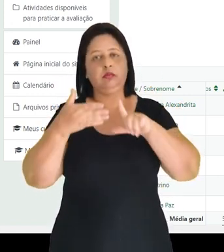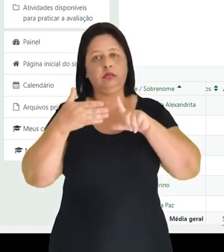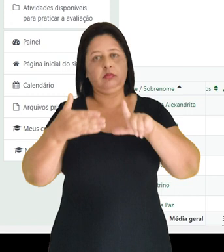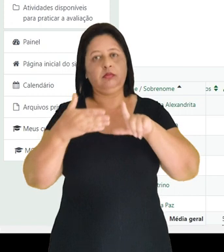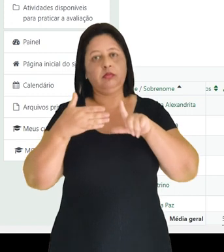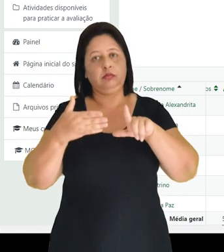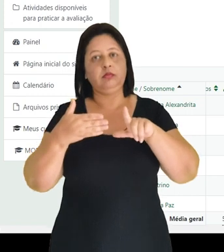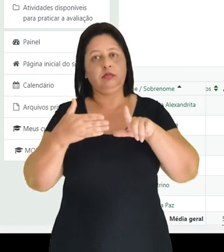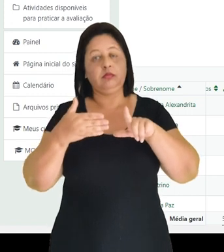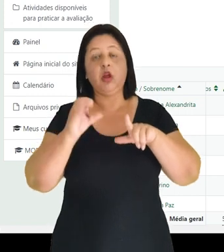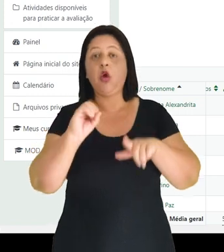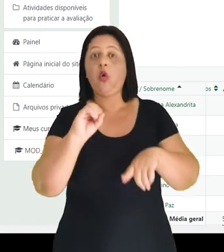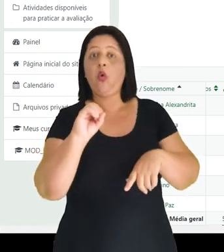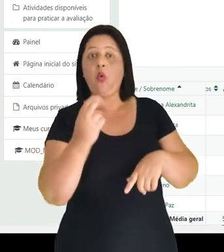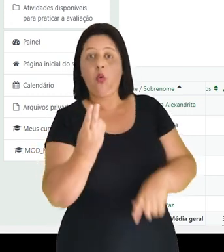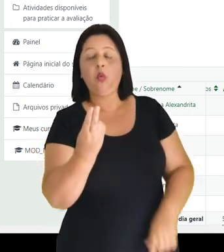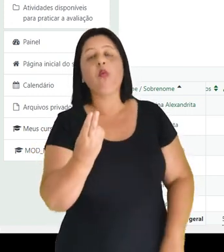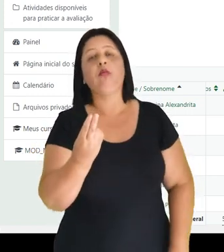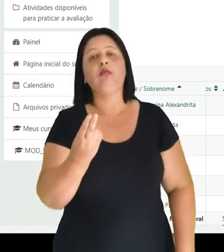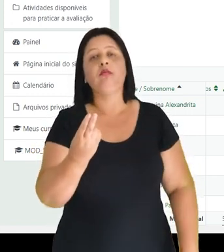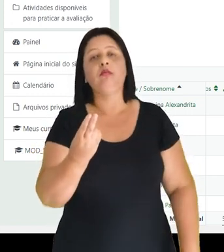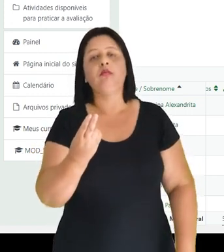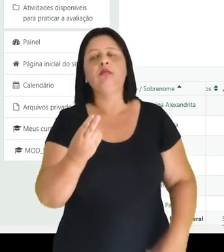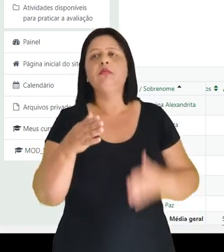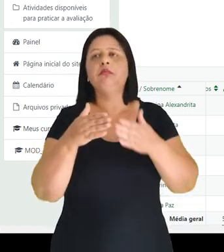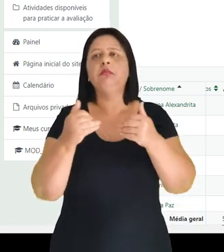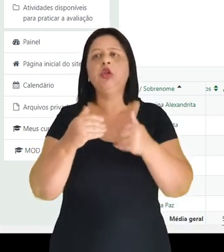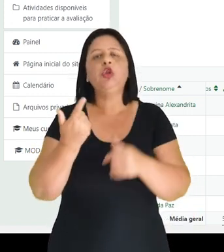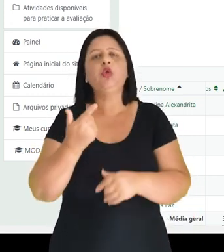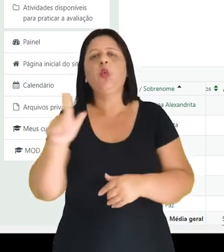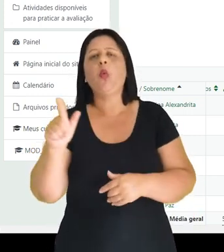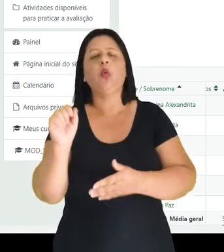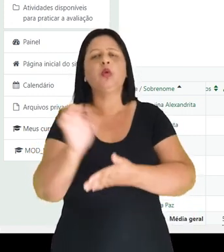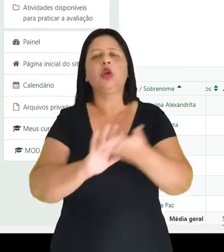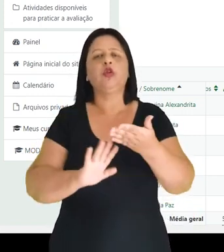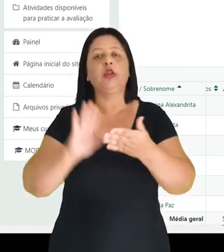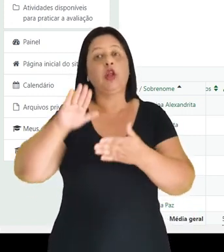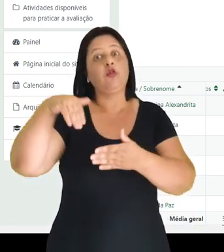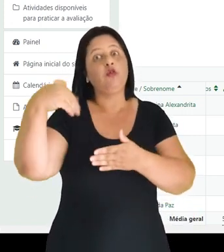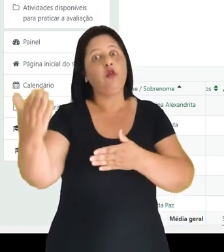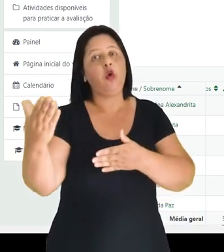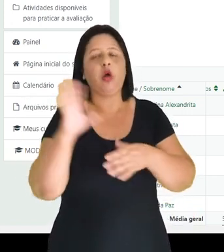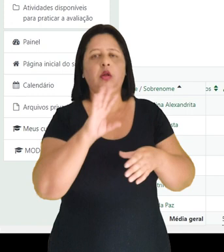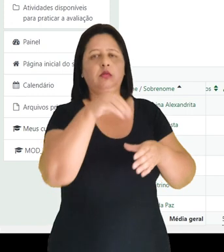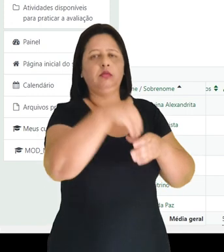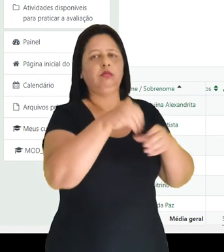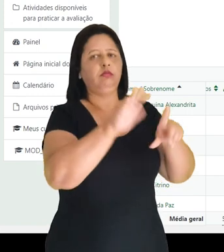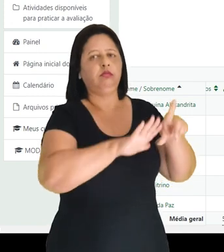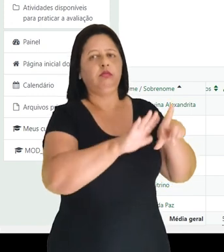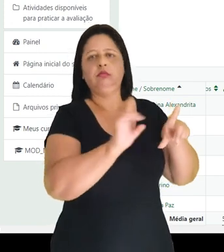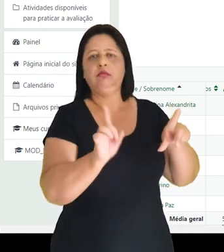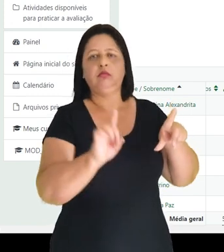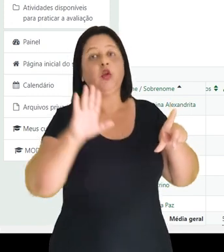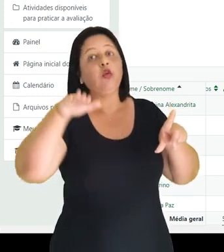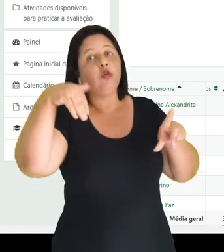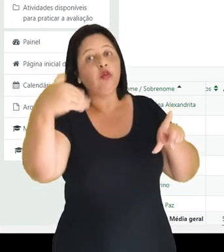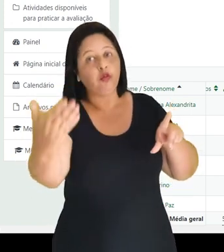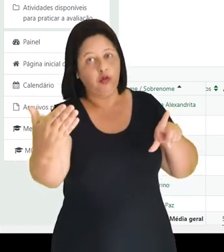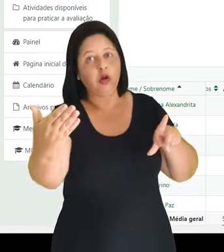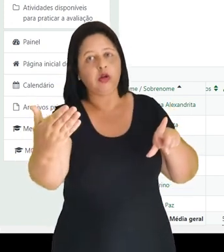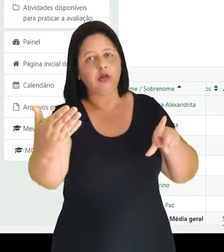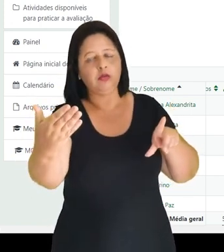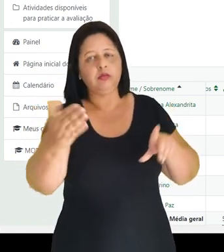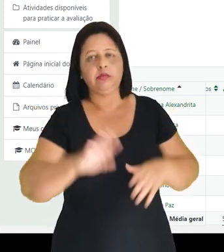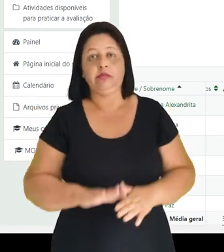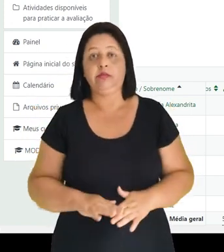webconferência ou então alguma outra atividade externa realizada em uma outra ferramenta que não no ambiente